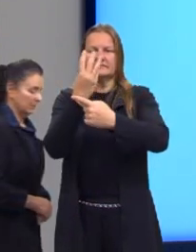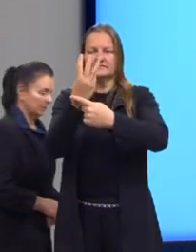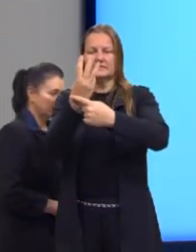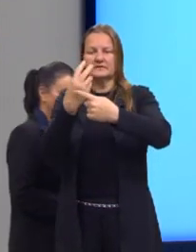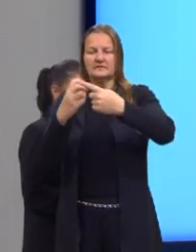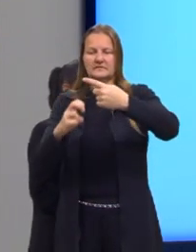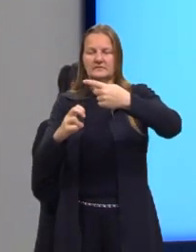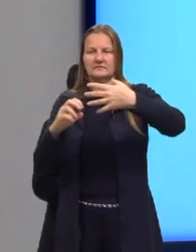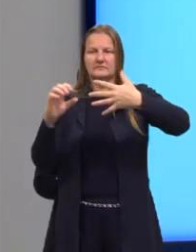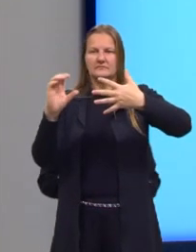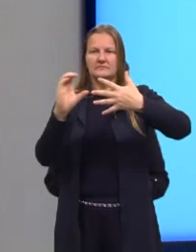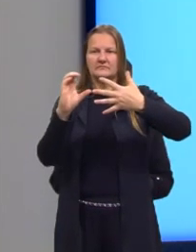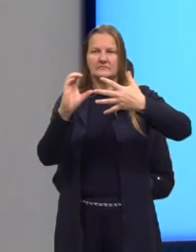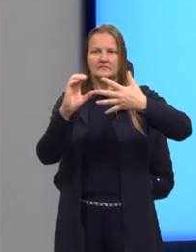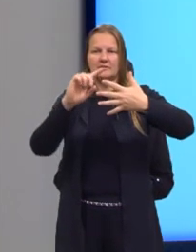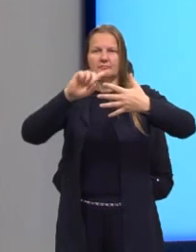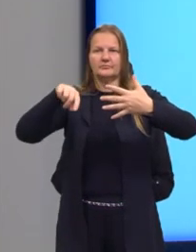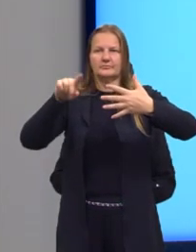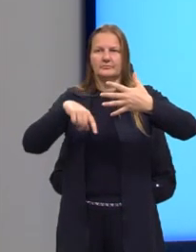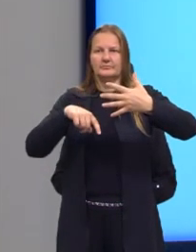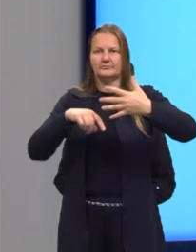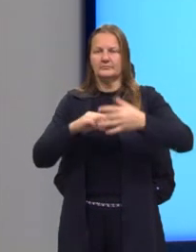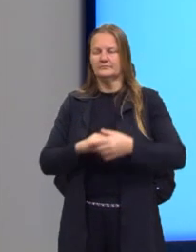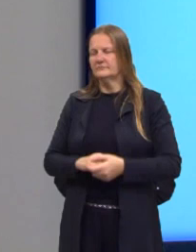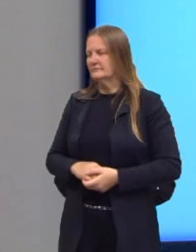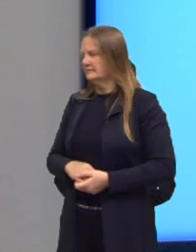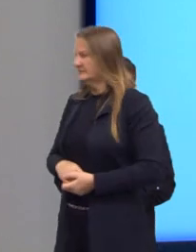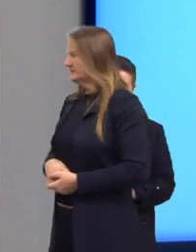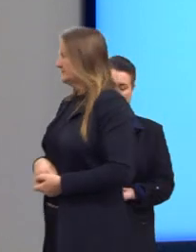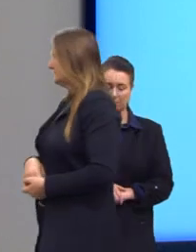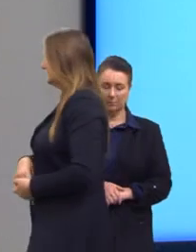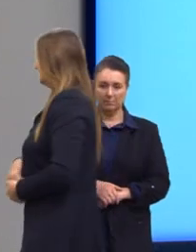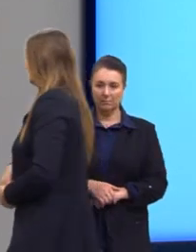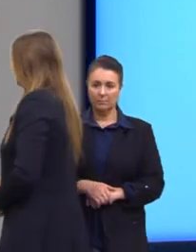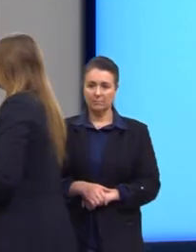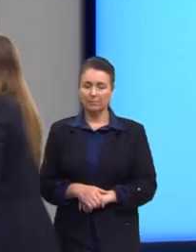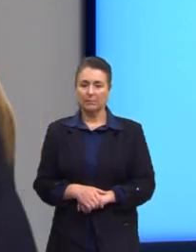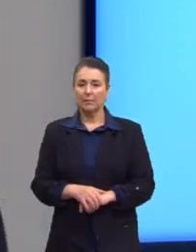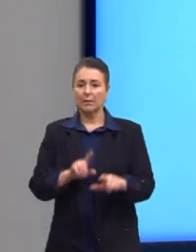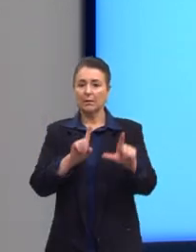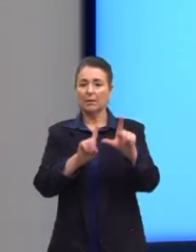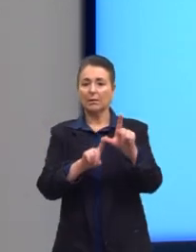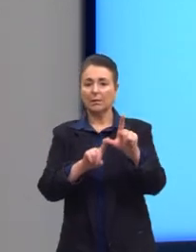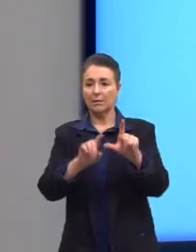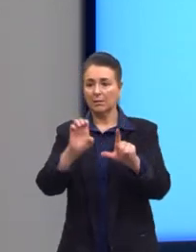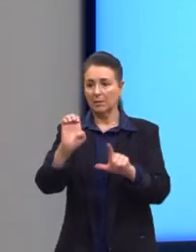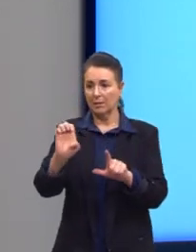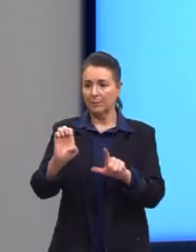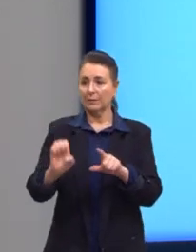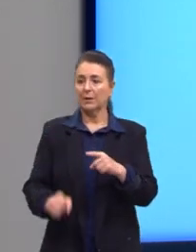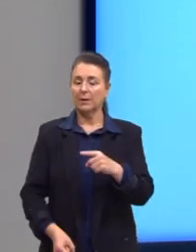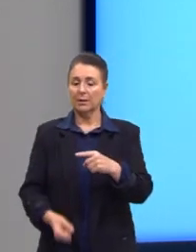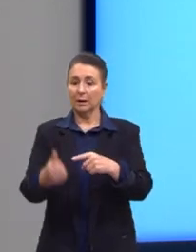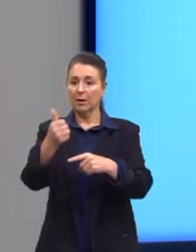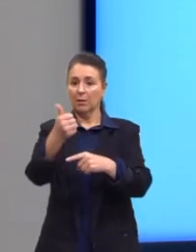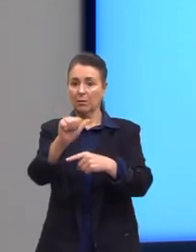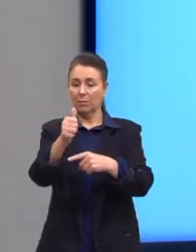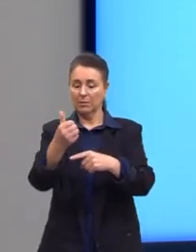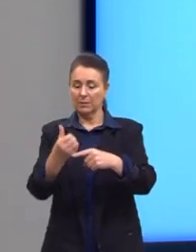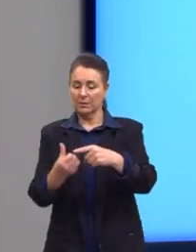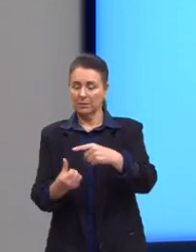então, um valor positivo. E a letra E, onde o coeficiente A era 11 sextos, também positivo.